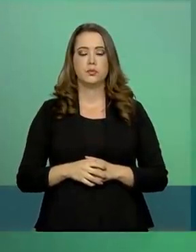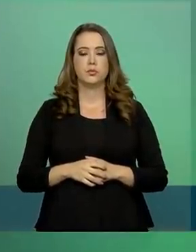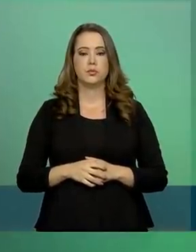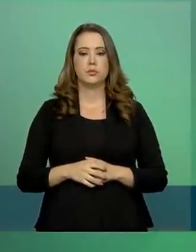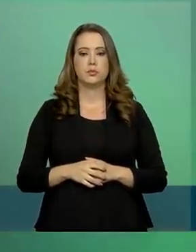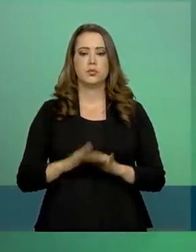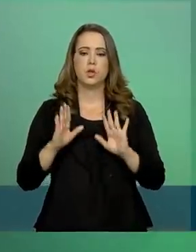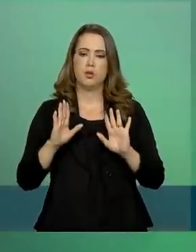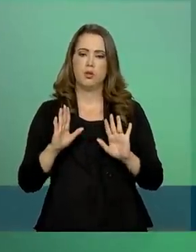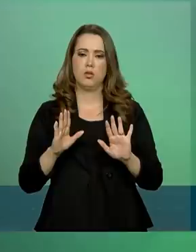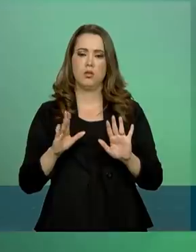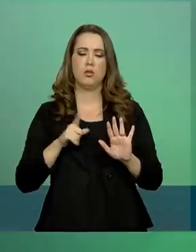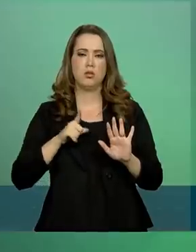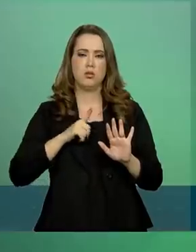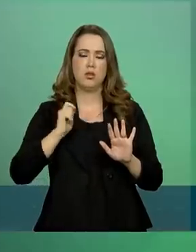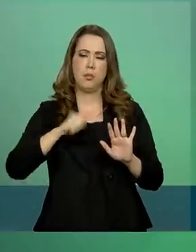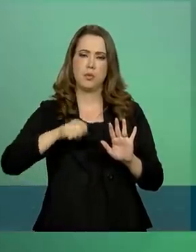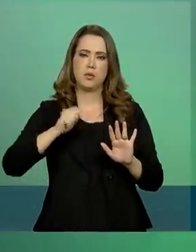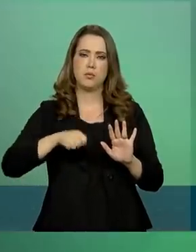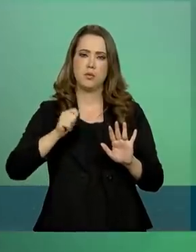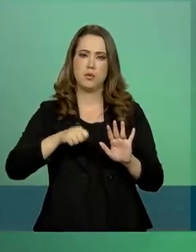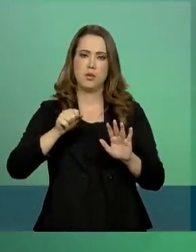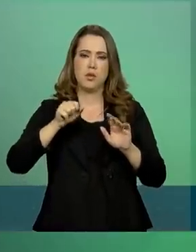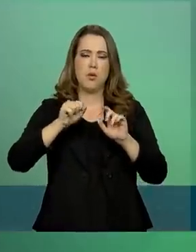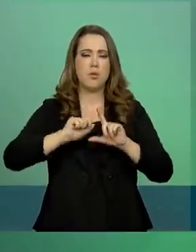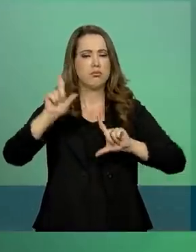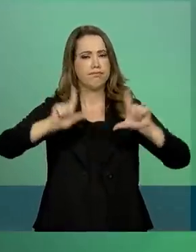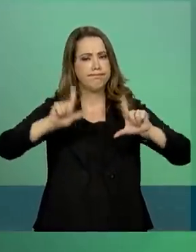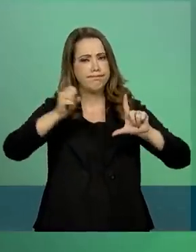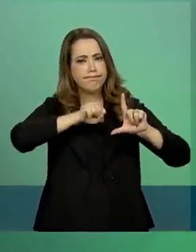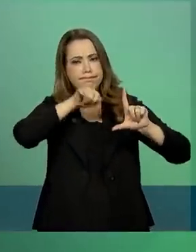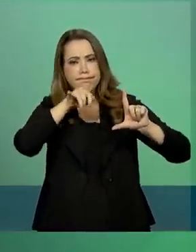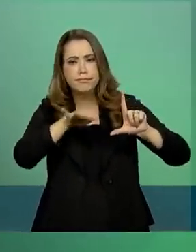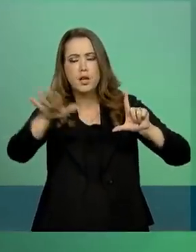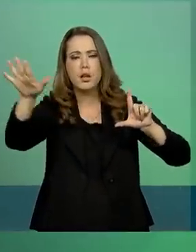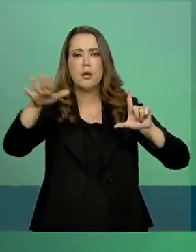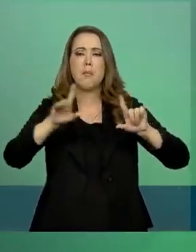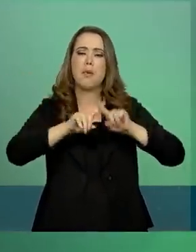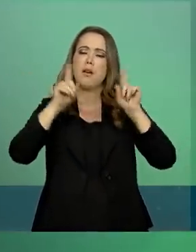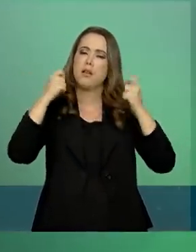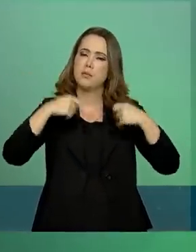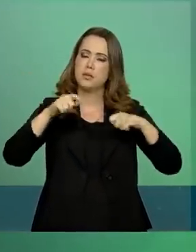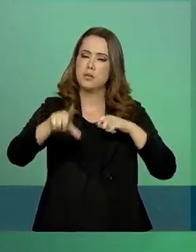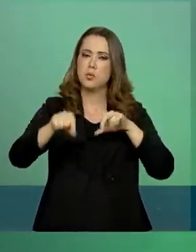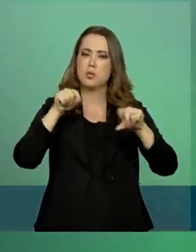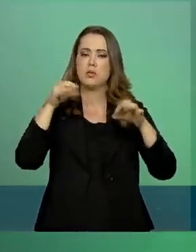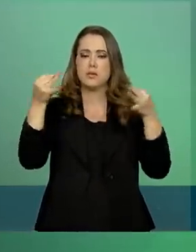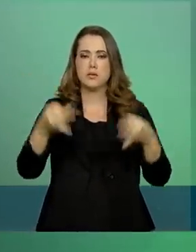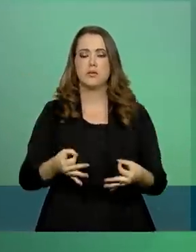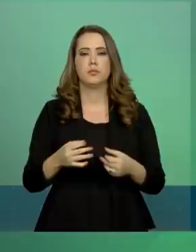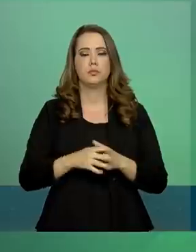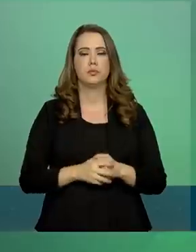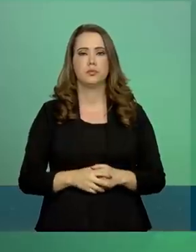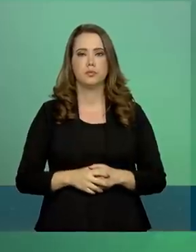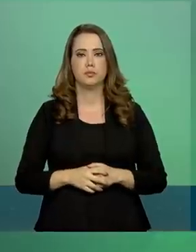É provavelmente uma cadeia nacional, mas nós ainda estamos por decidir. Sim.